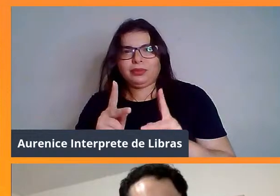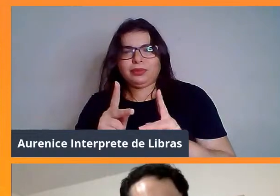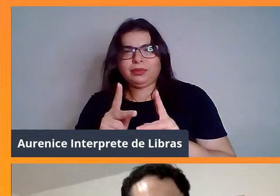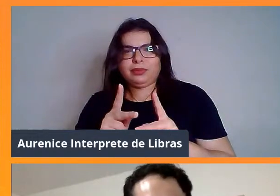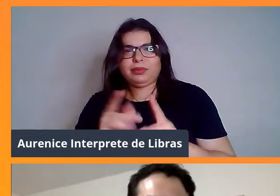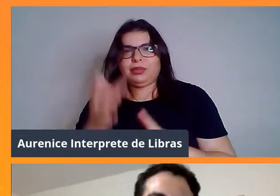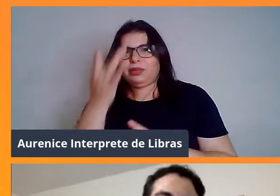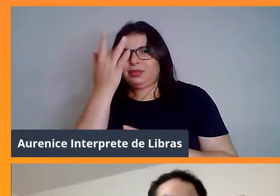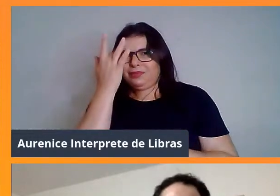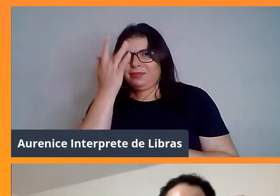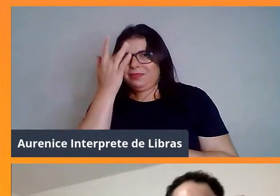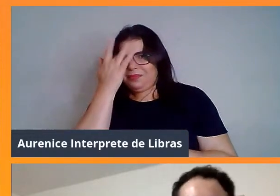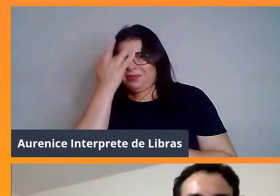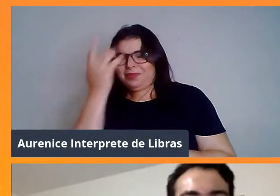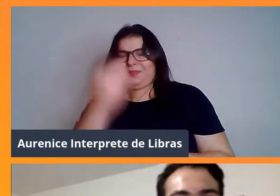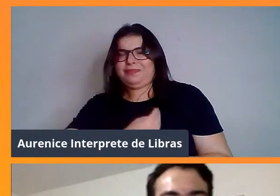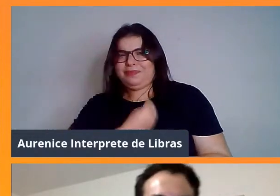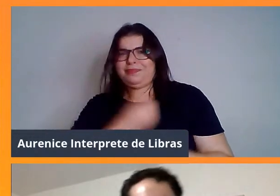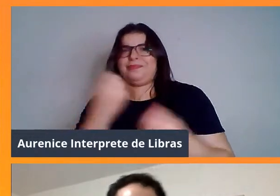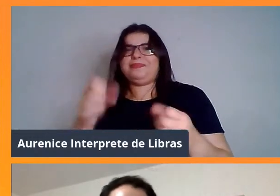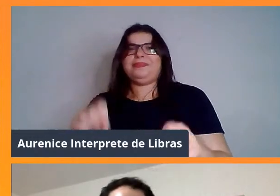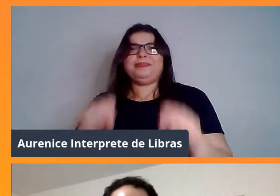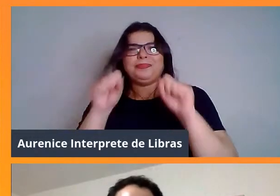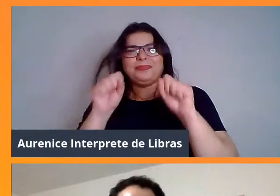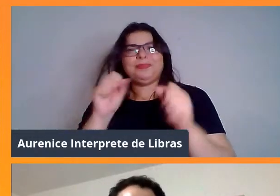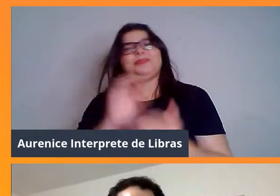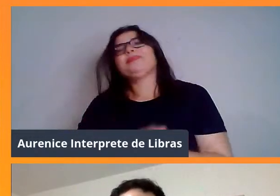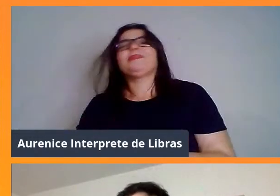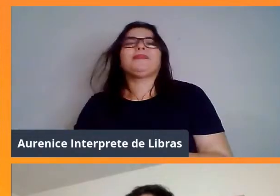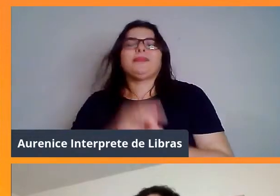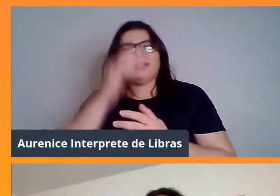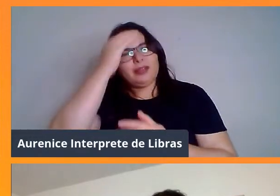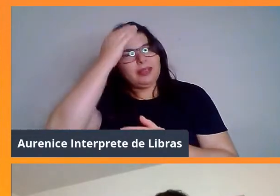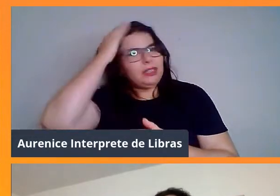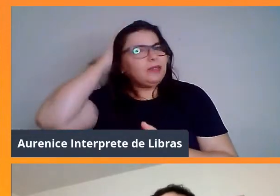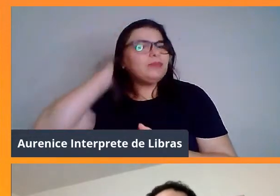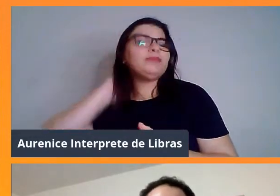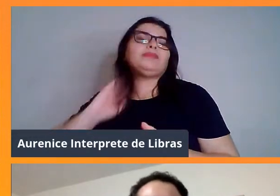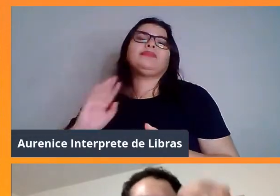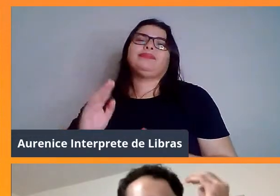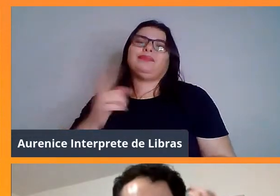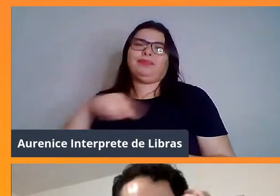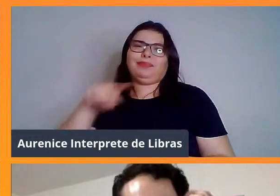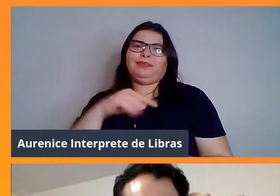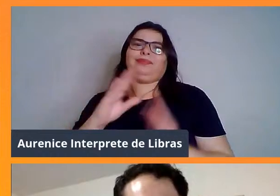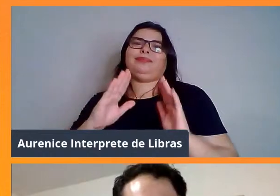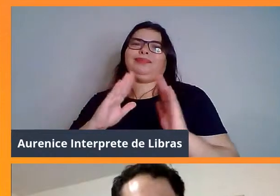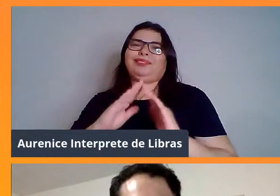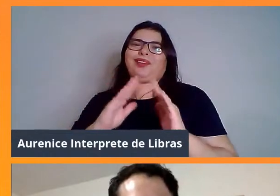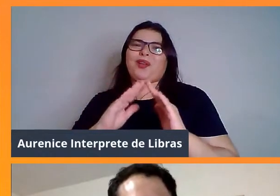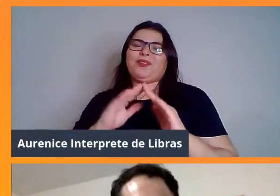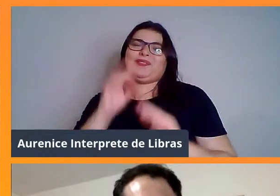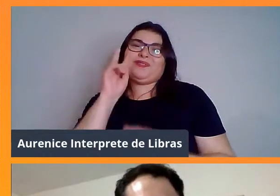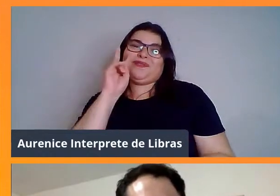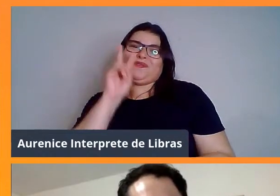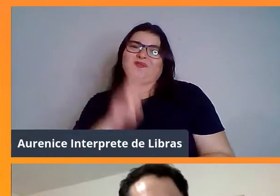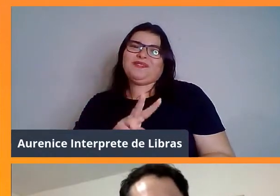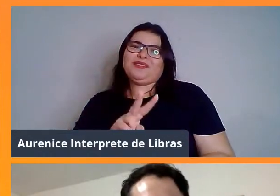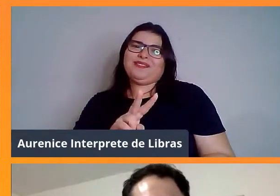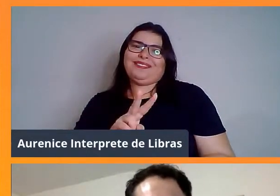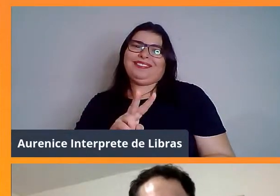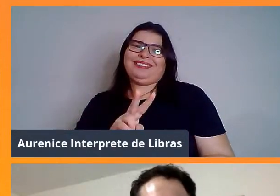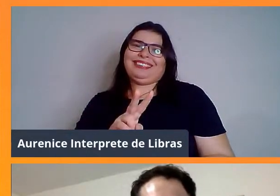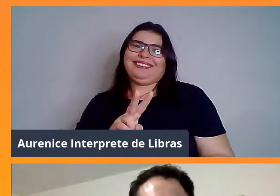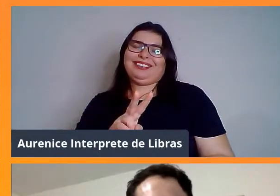Cross, hein? Me aguarda. Pode ir. Agachamento amanhã. Ó, meu pré-treino aqui, não